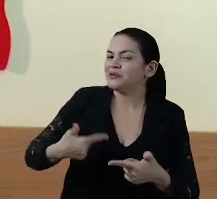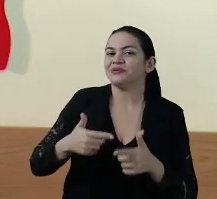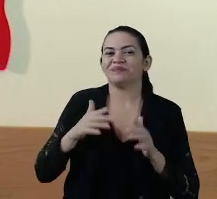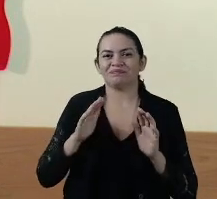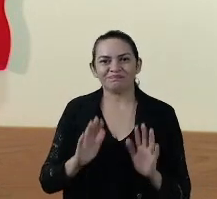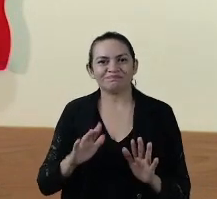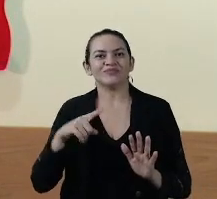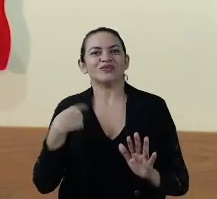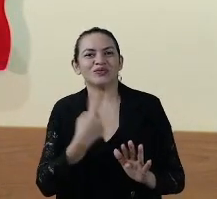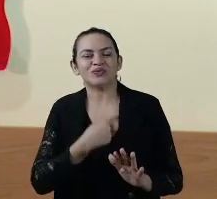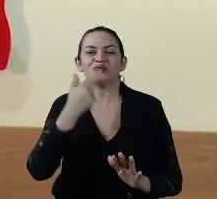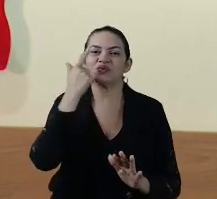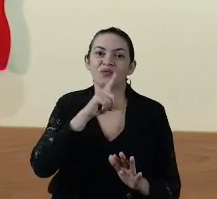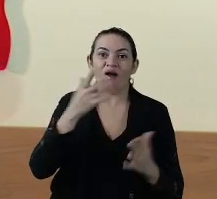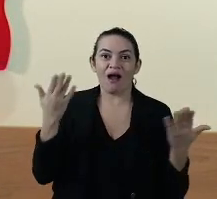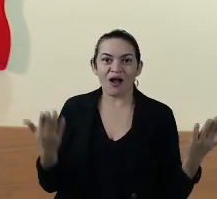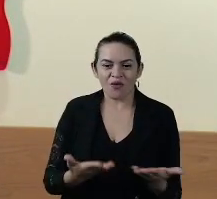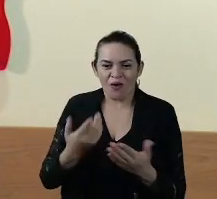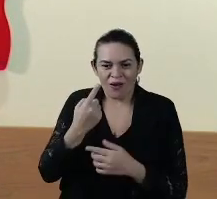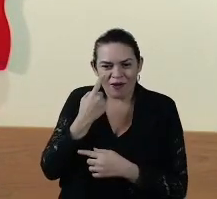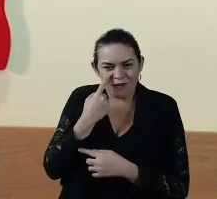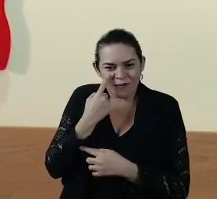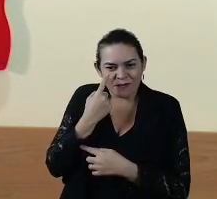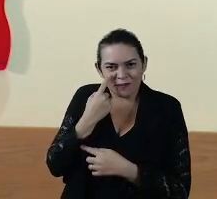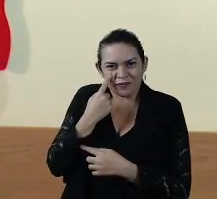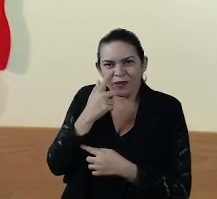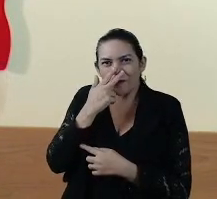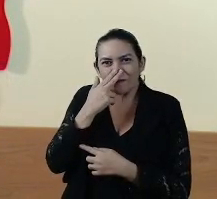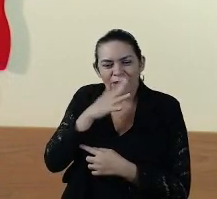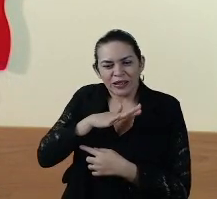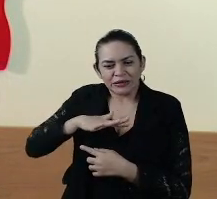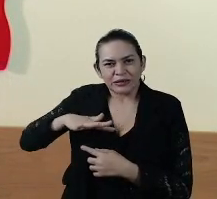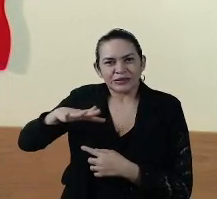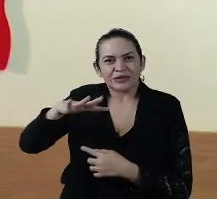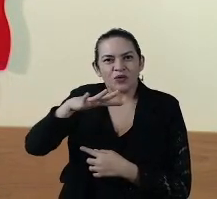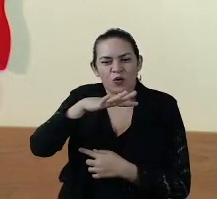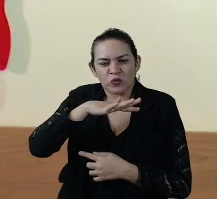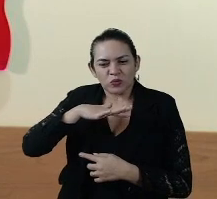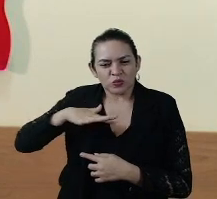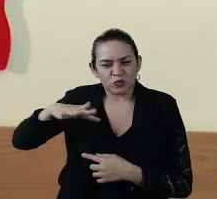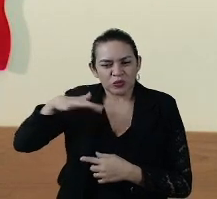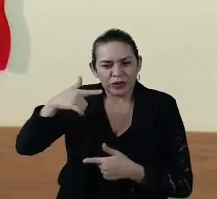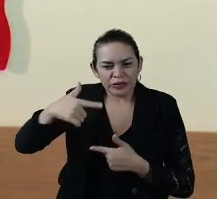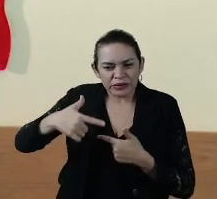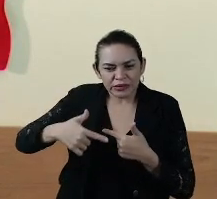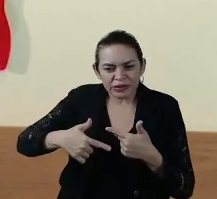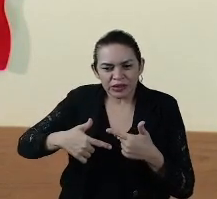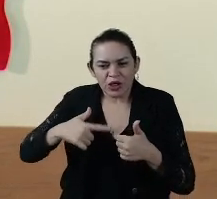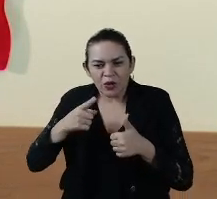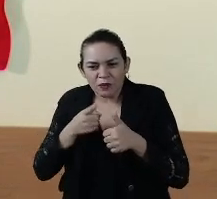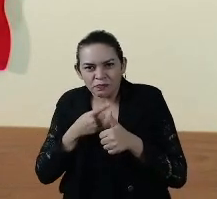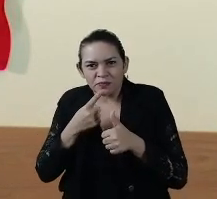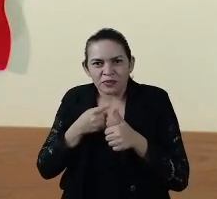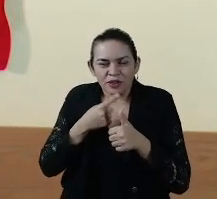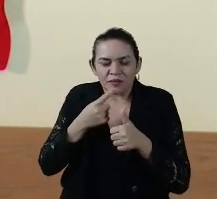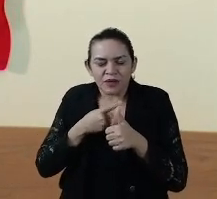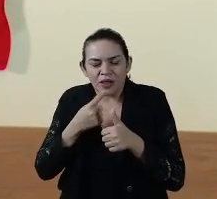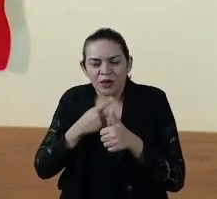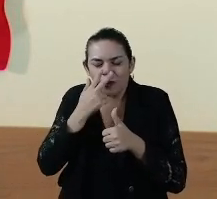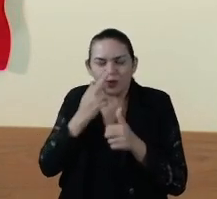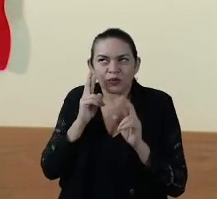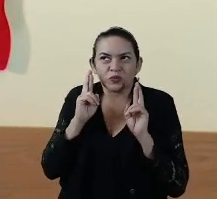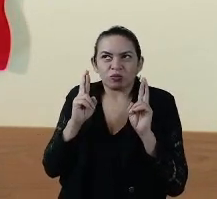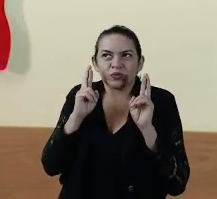conseguindo agora enxergar como se fosse no meio de uma tempestade os primeiros raios de sol,